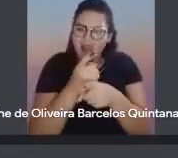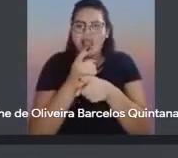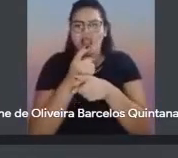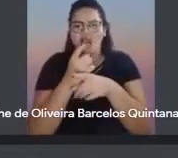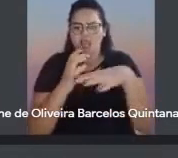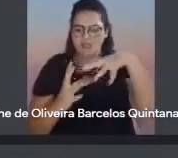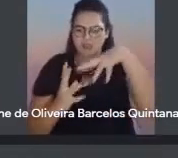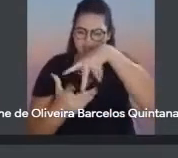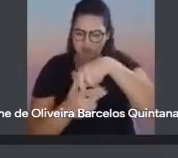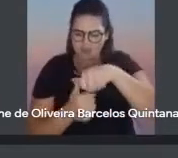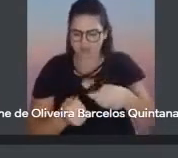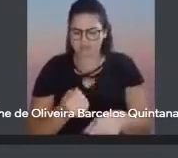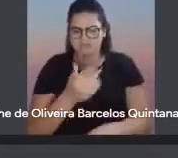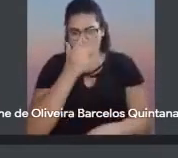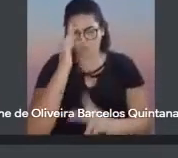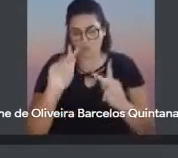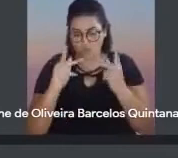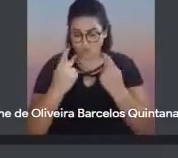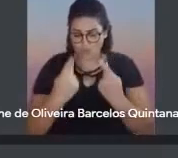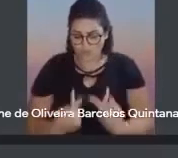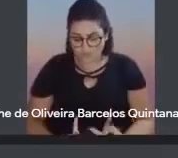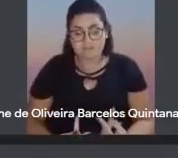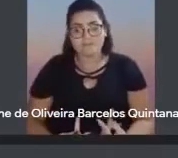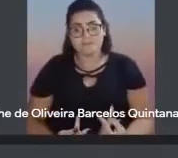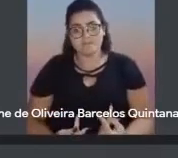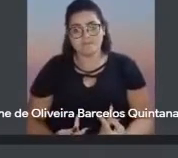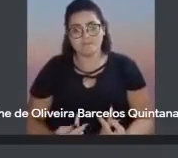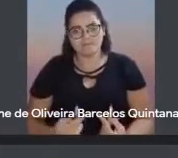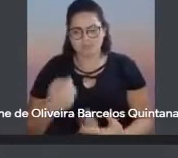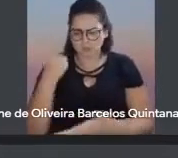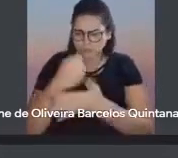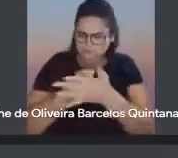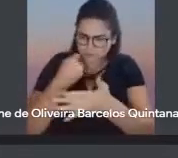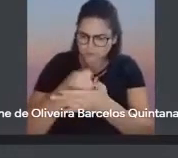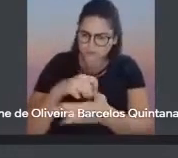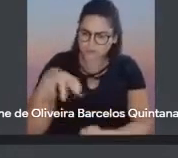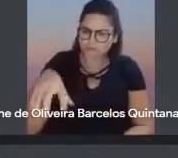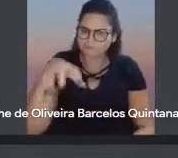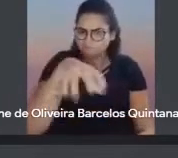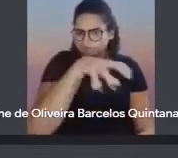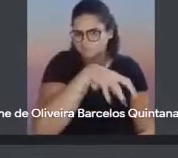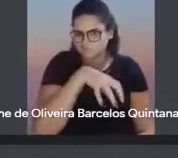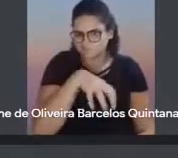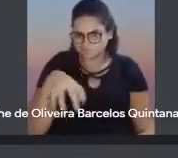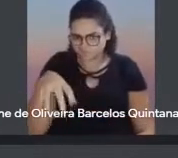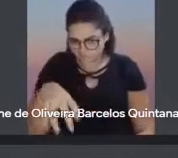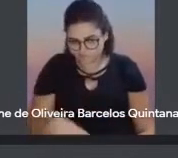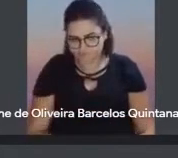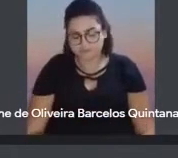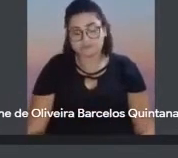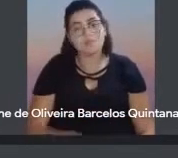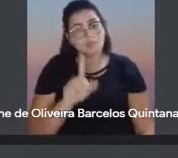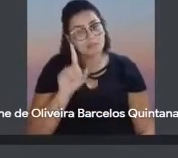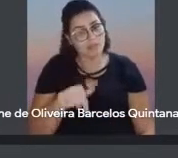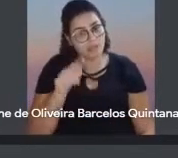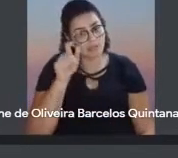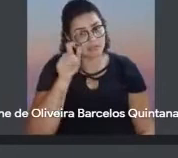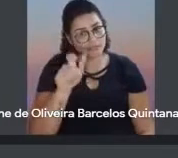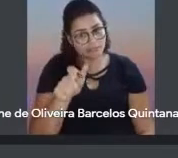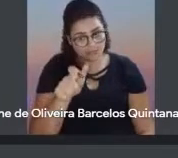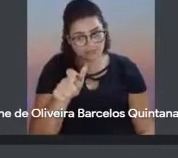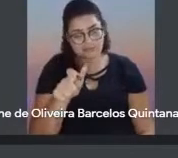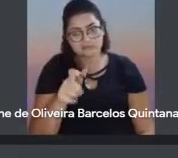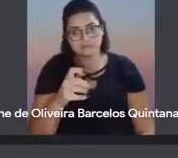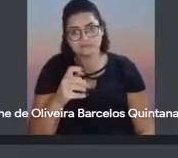do homem, das lutas da região, enfim. Então, quer dizer, é interessante ver isso também, né? Como é que